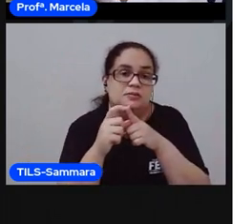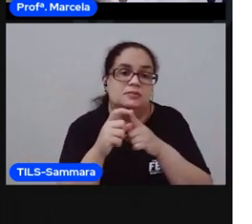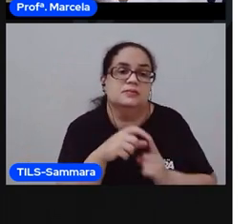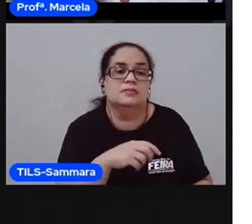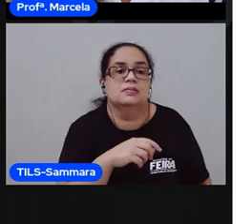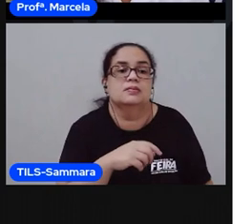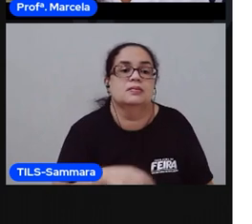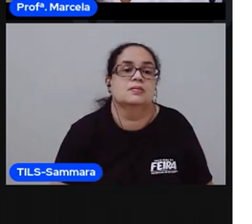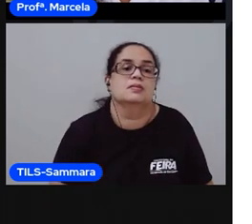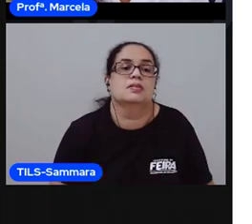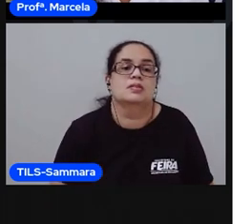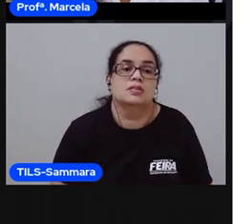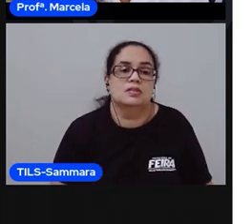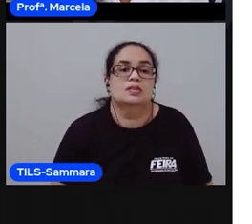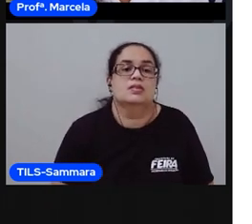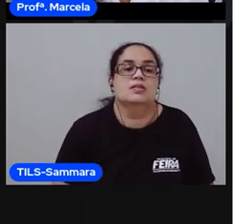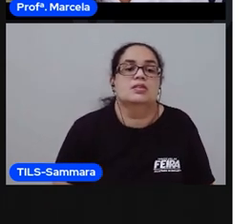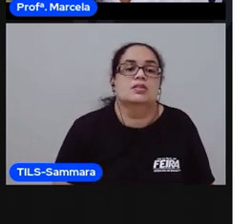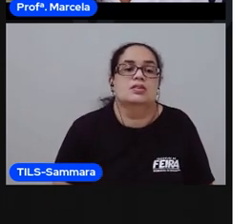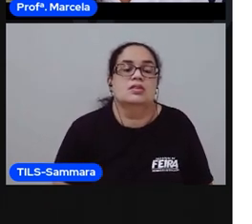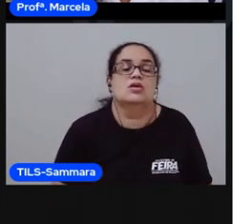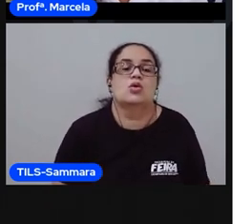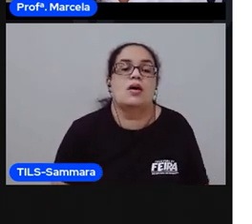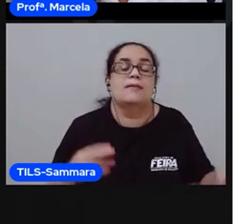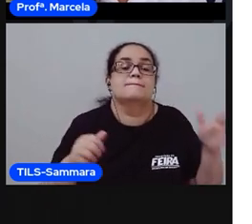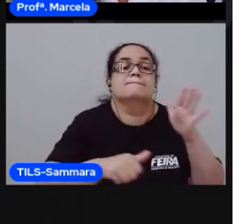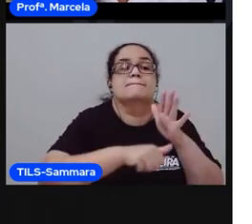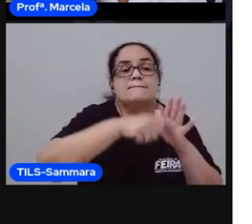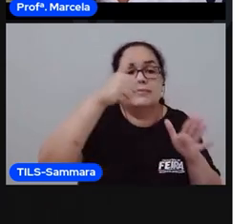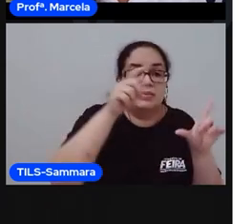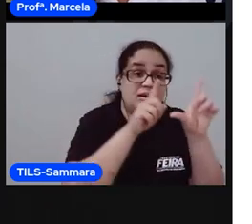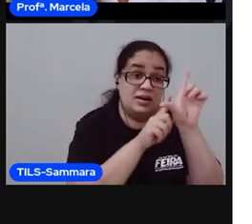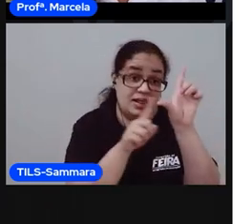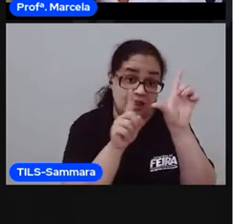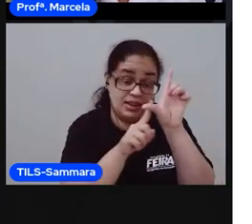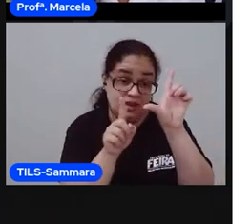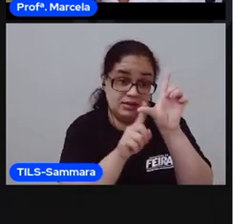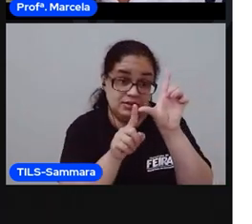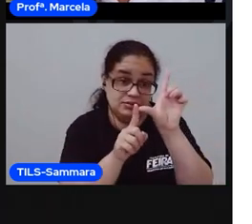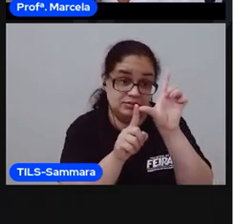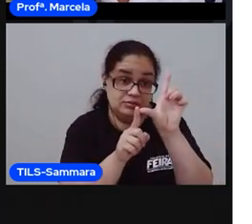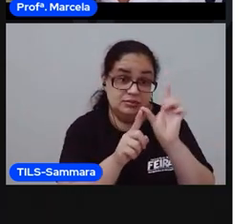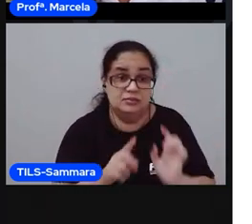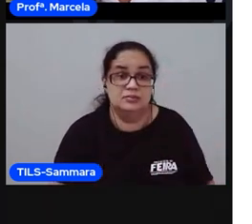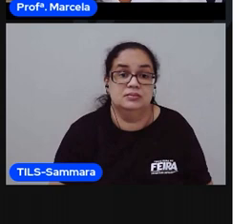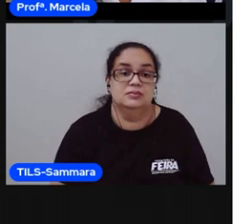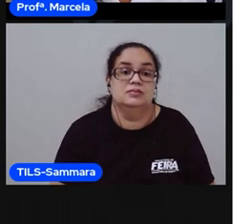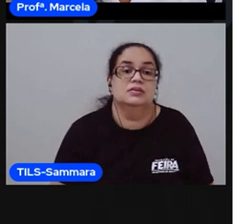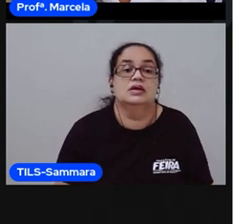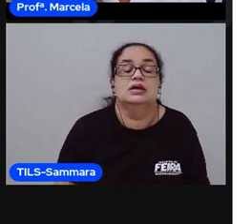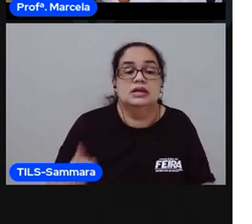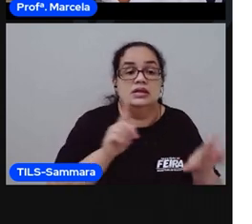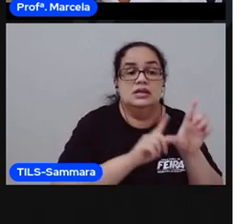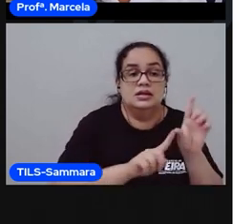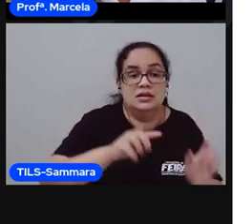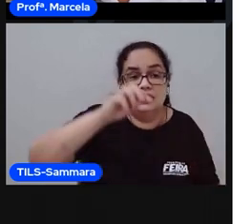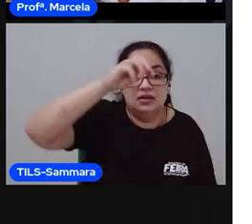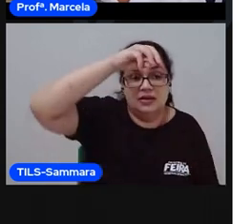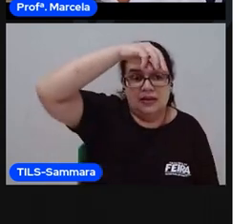Vamos ver qual a primeira letra dessa palavra. É a letra